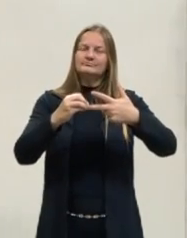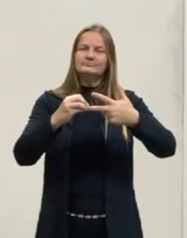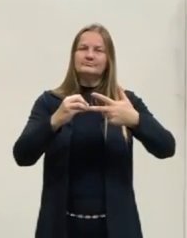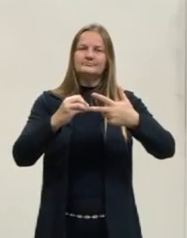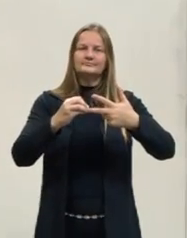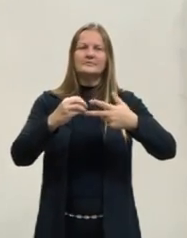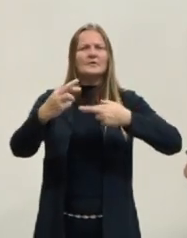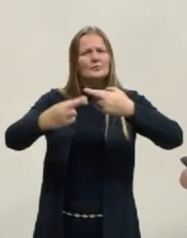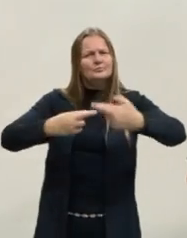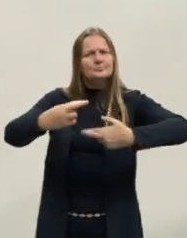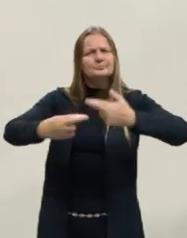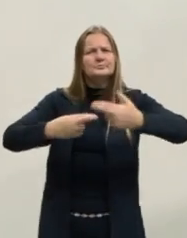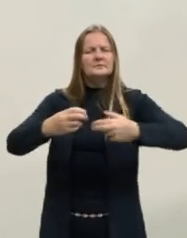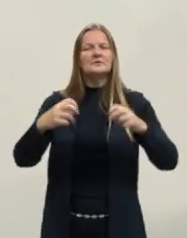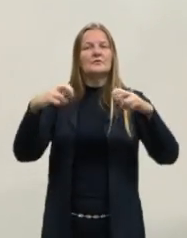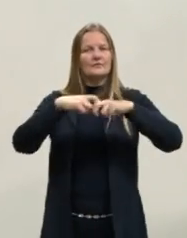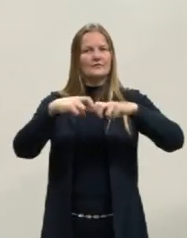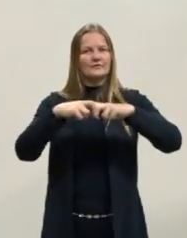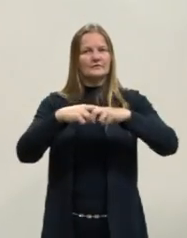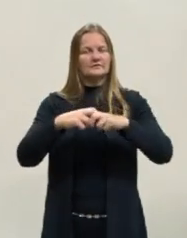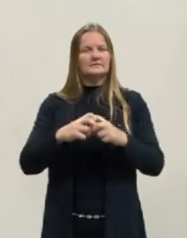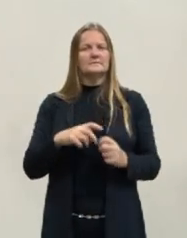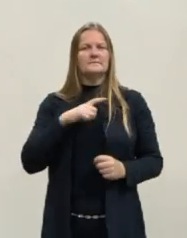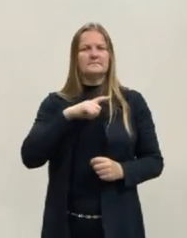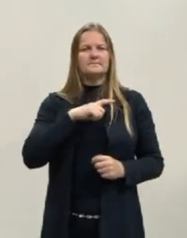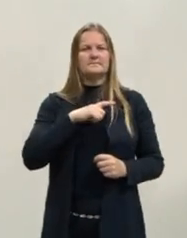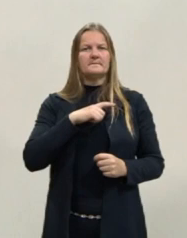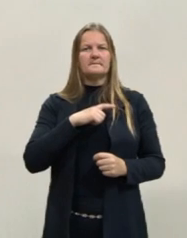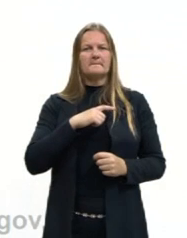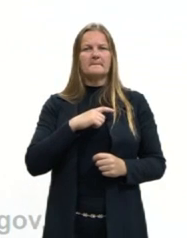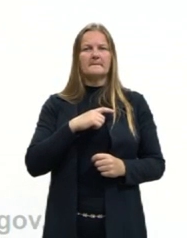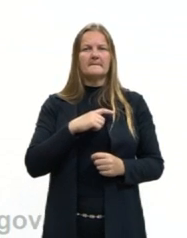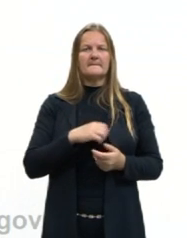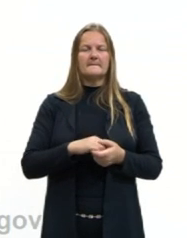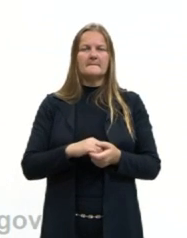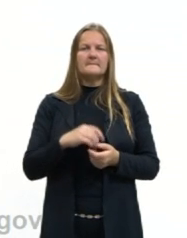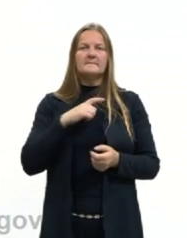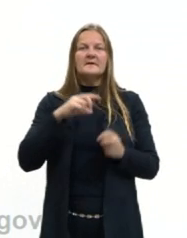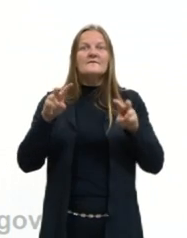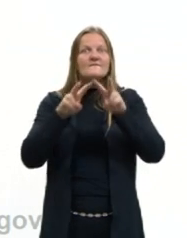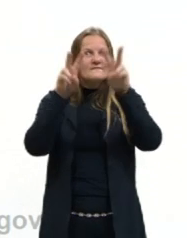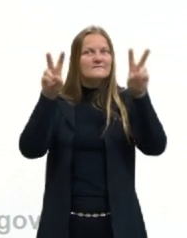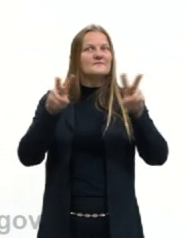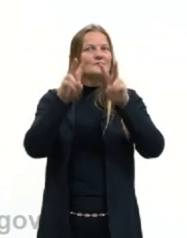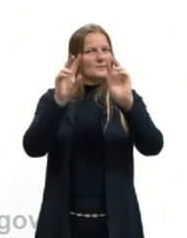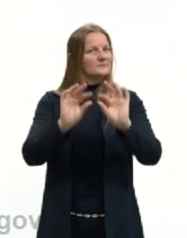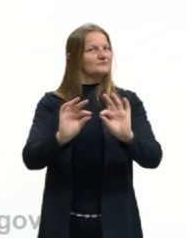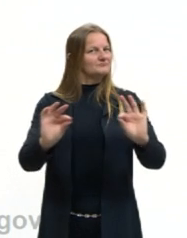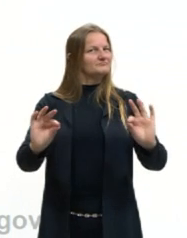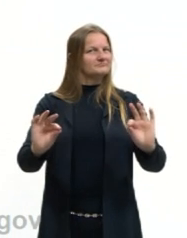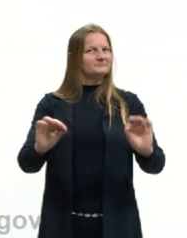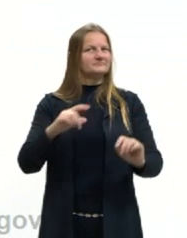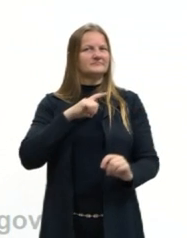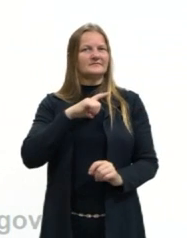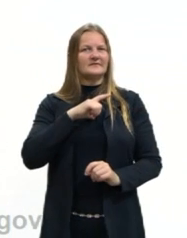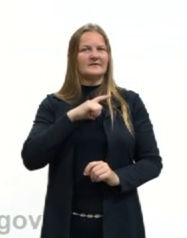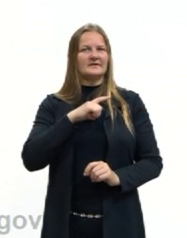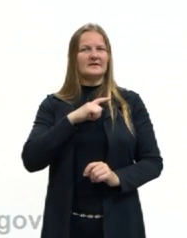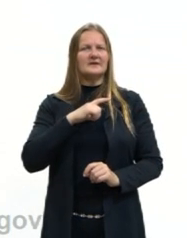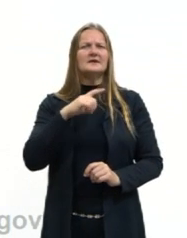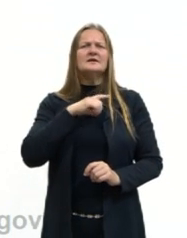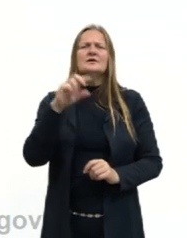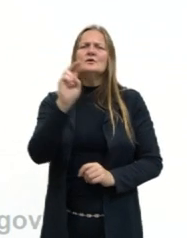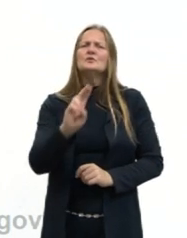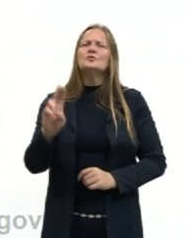relação aqui da física. Ela não é... Ela é dita... Visualmente, ela é mais simples, tá? E ela é